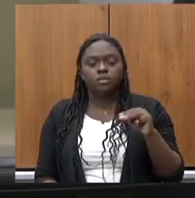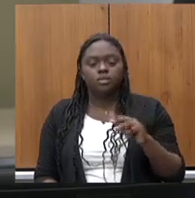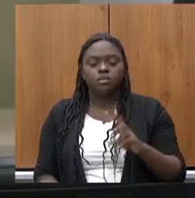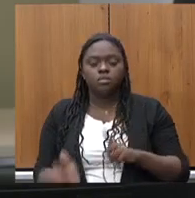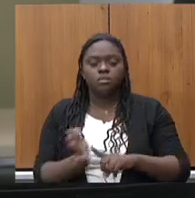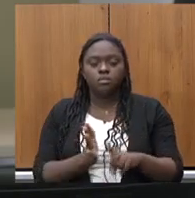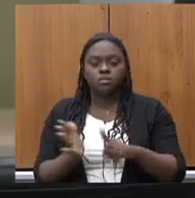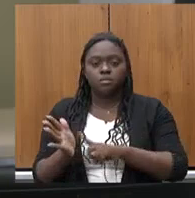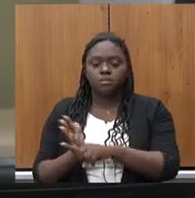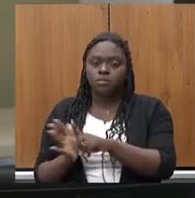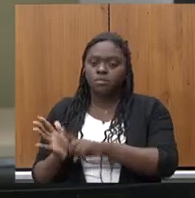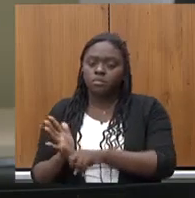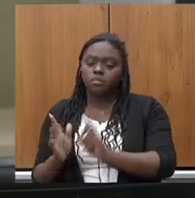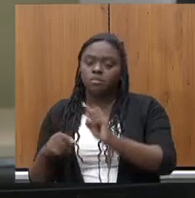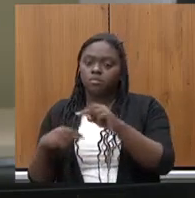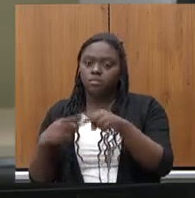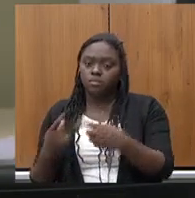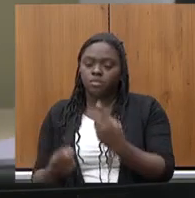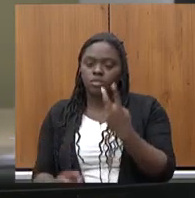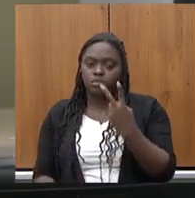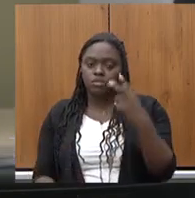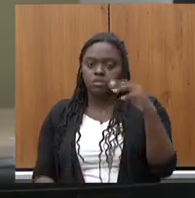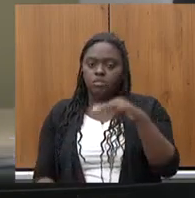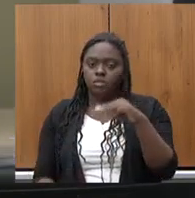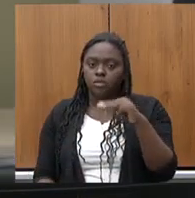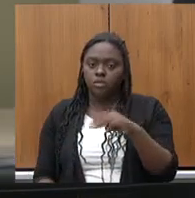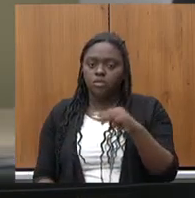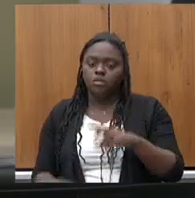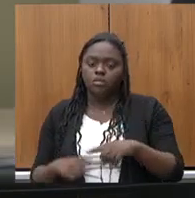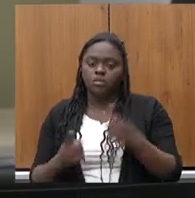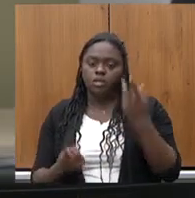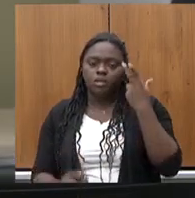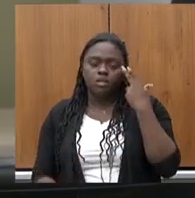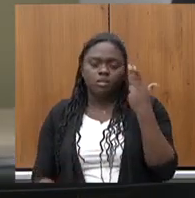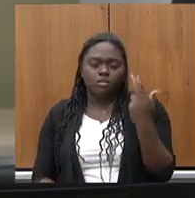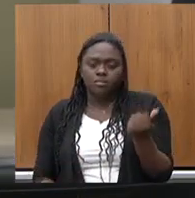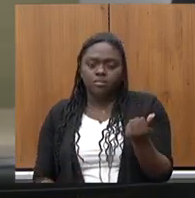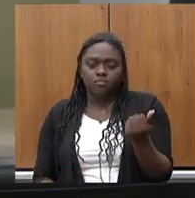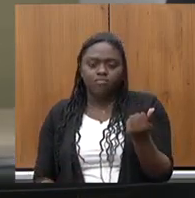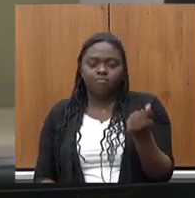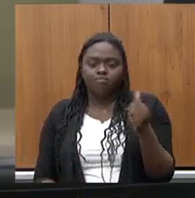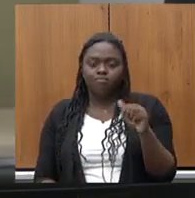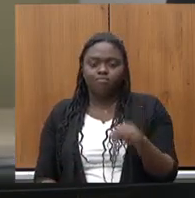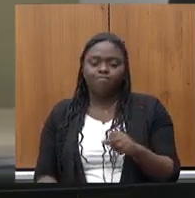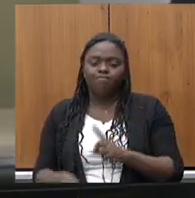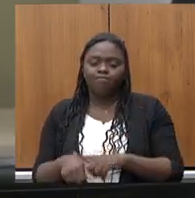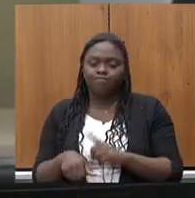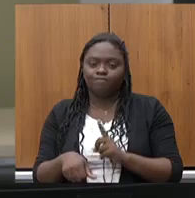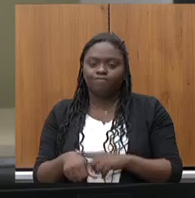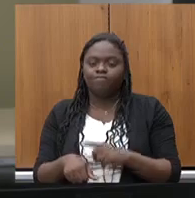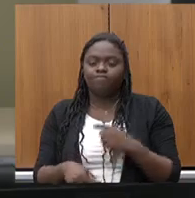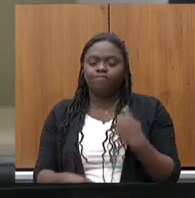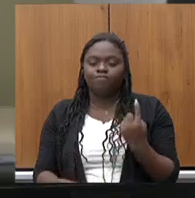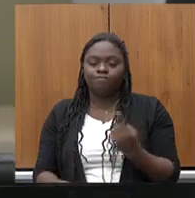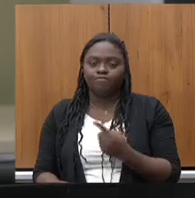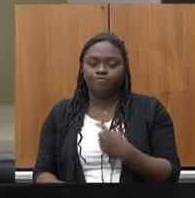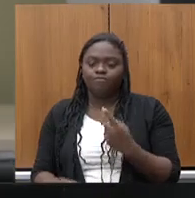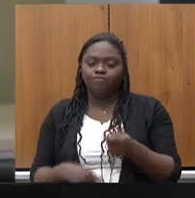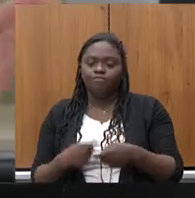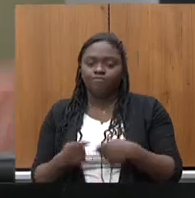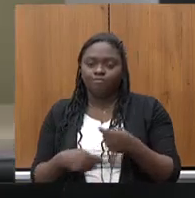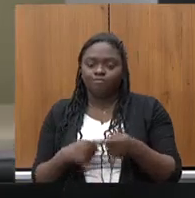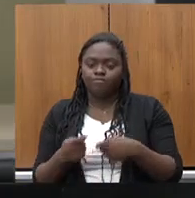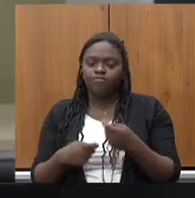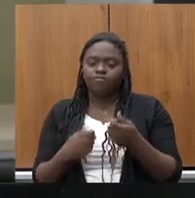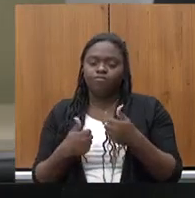questionamentos e posteriormente mais dois minutos de régua mas naturalmente esse é um tempo que a gente administra